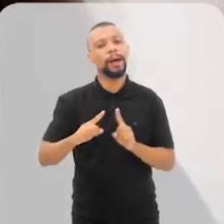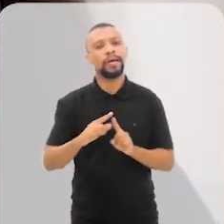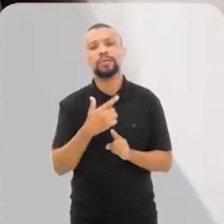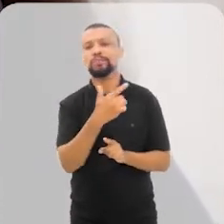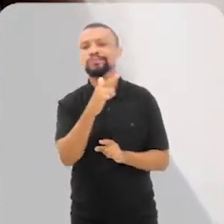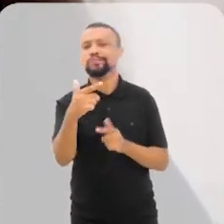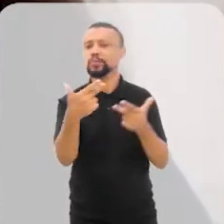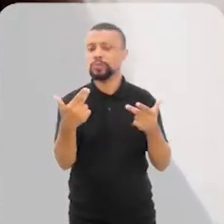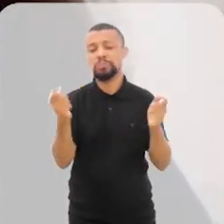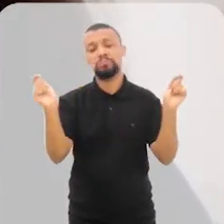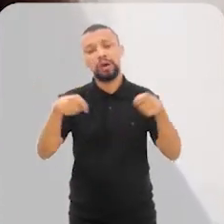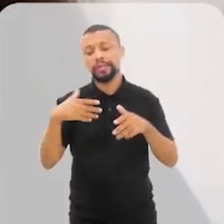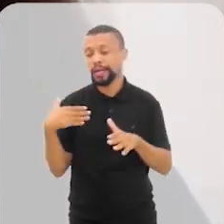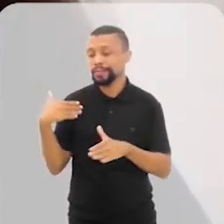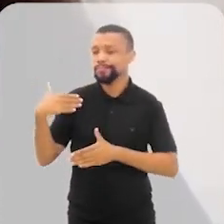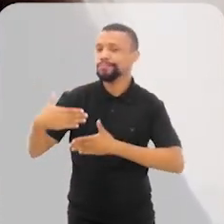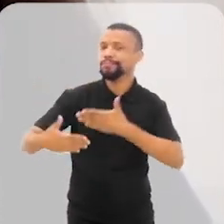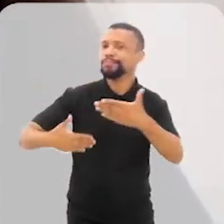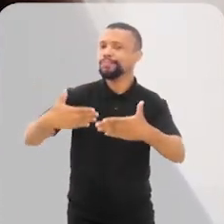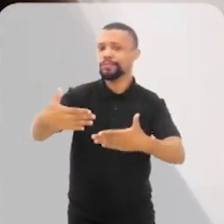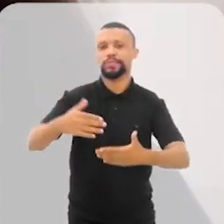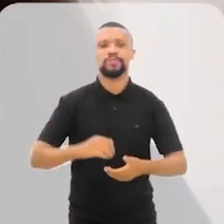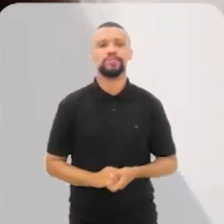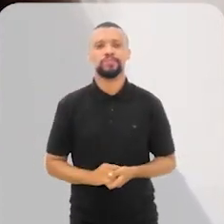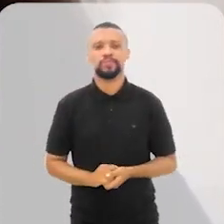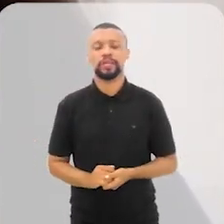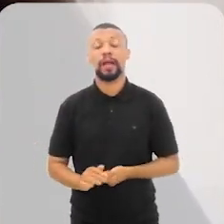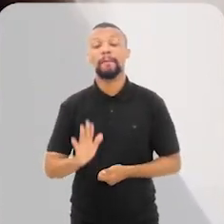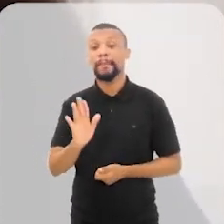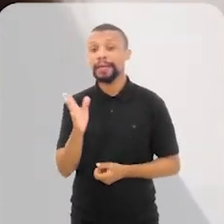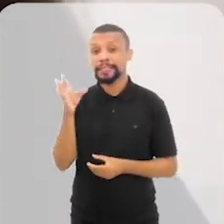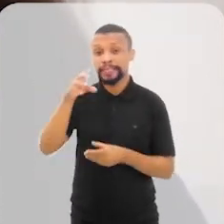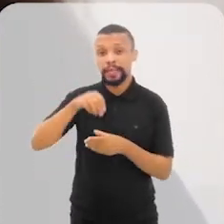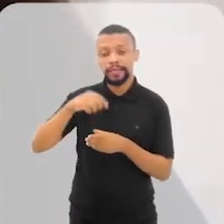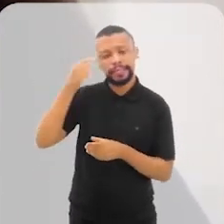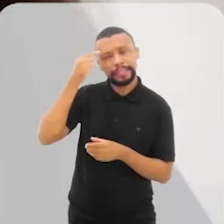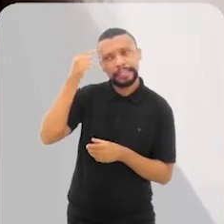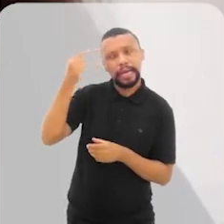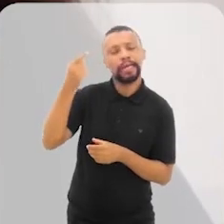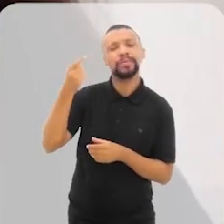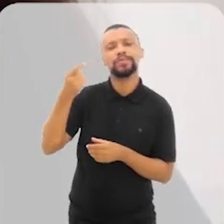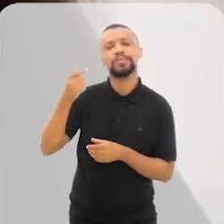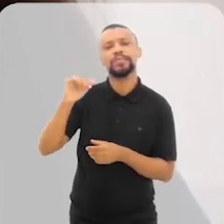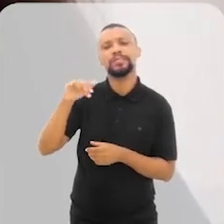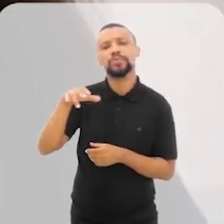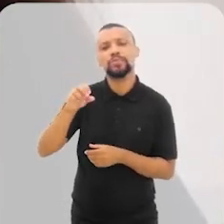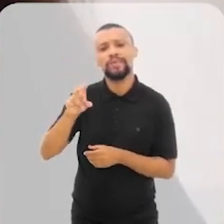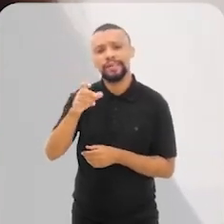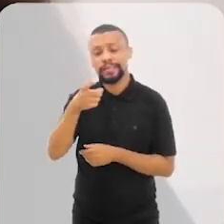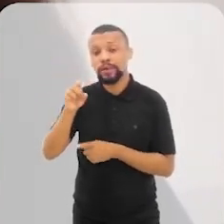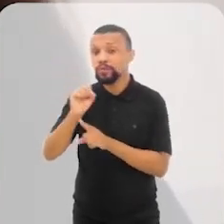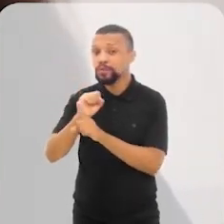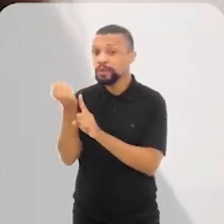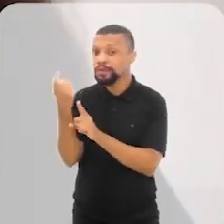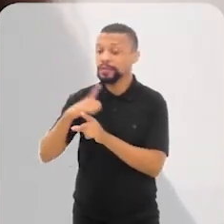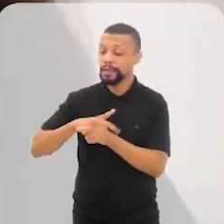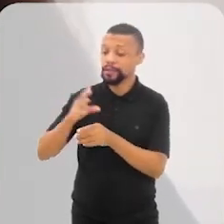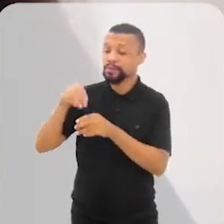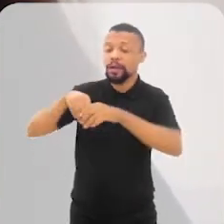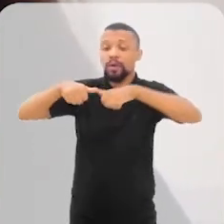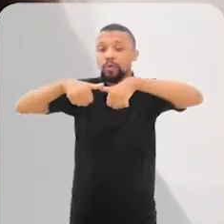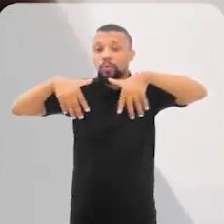que podem estar no processo de produção e etc. Agora, dentro dessa ideia, né, da inovação social, então, existe um